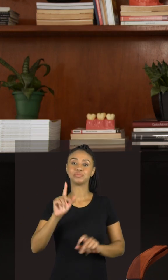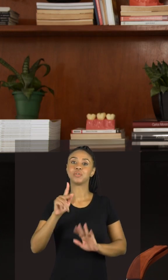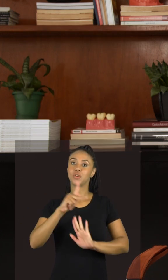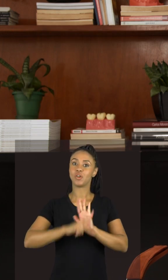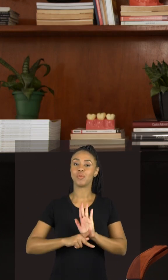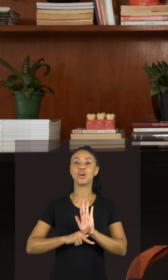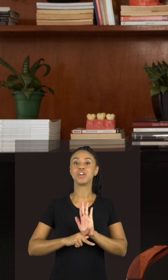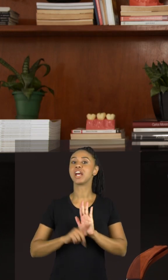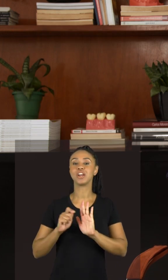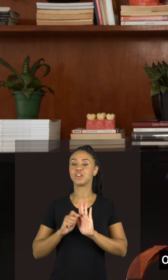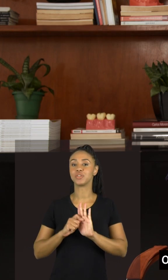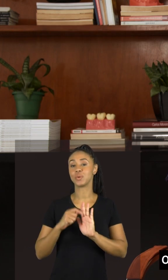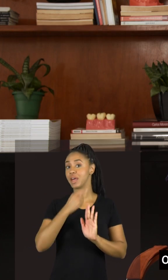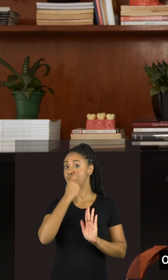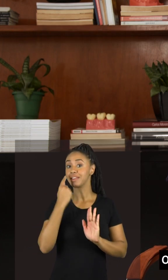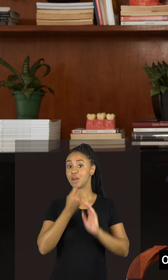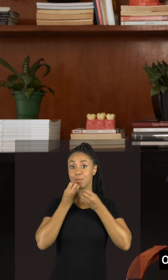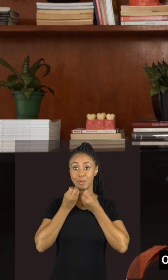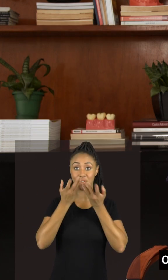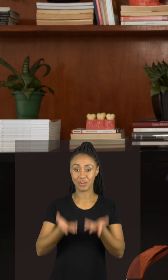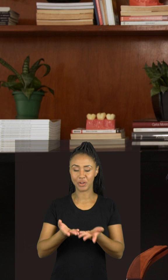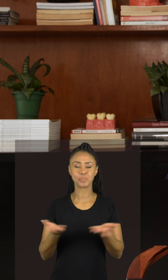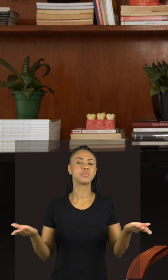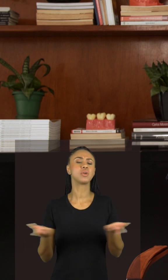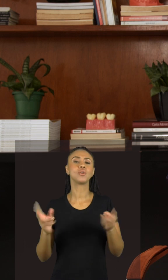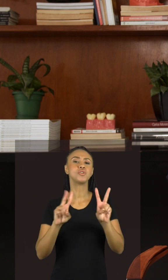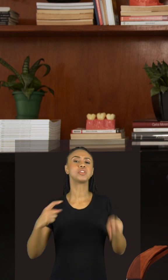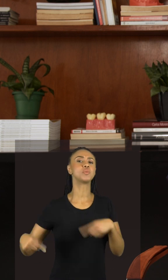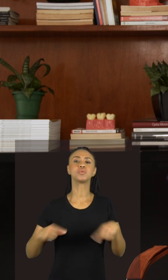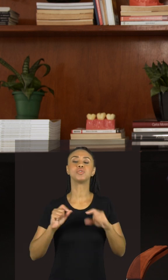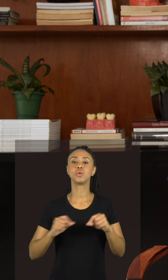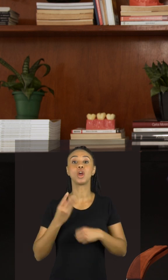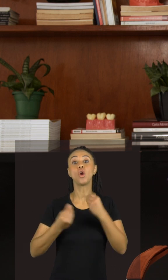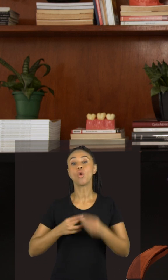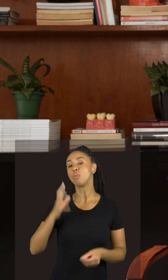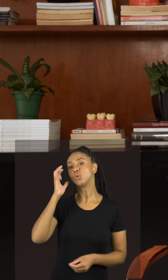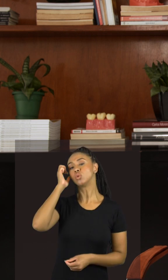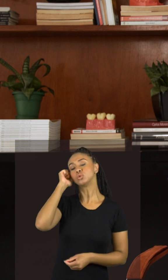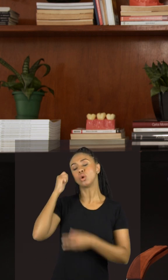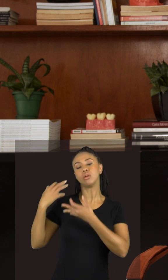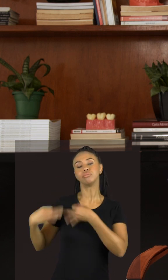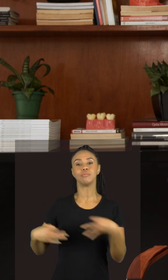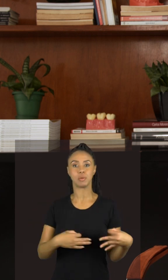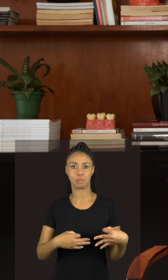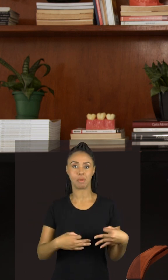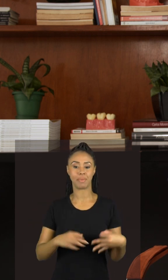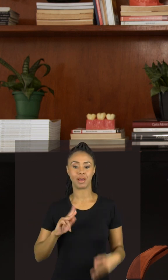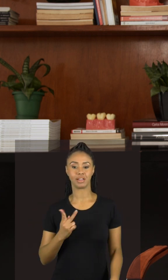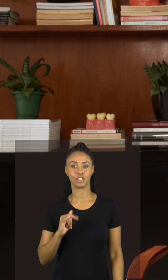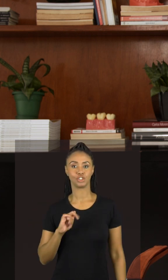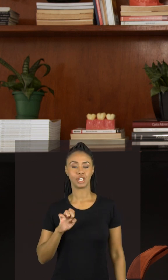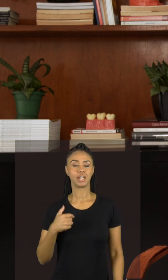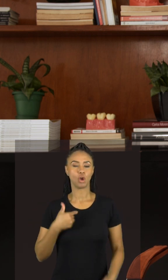projeto Da Boca Pra Fora, onde a gente vai conversar hoje sobre o assunto de higiene do sono. Para iniciar essa conversa,